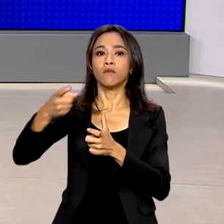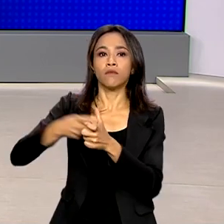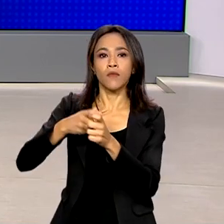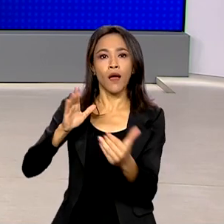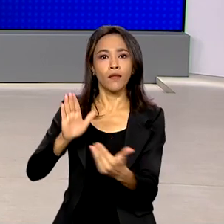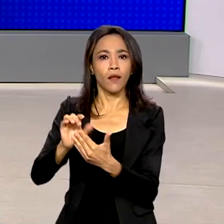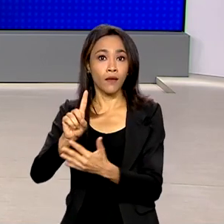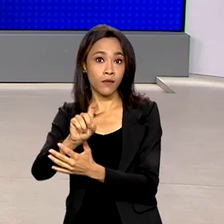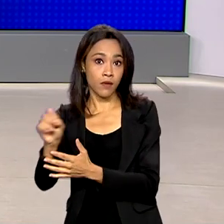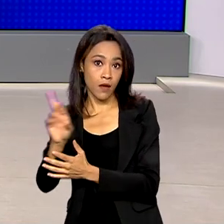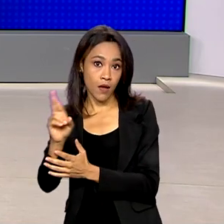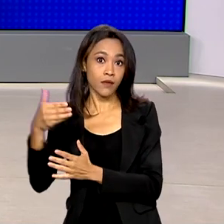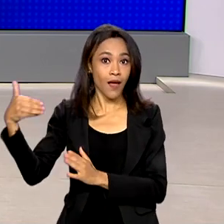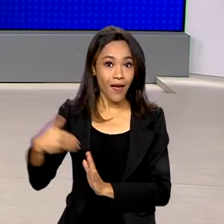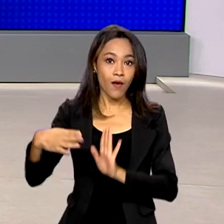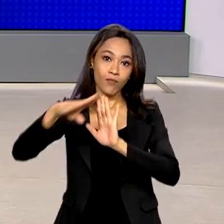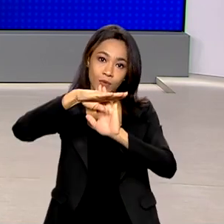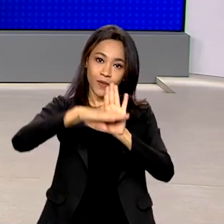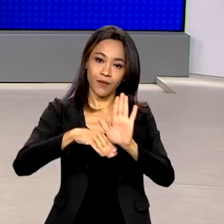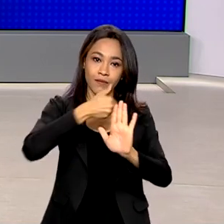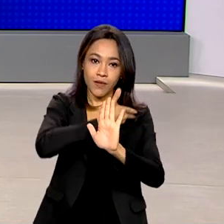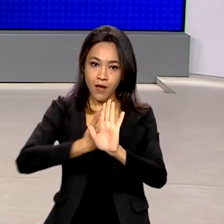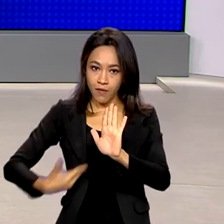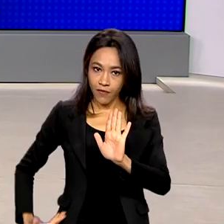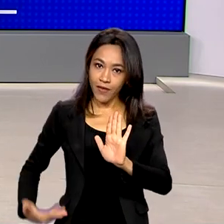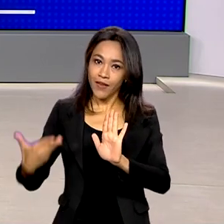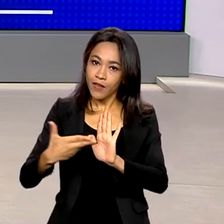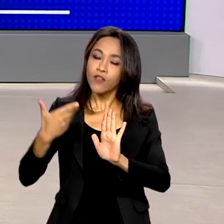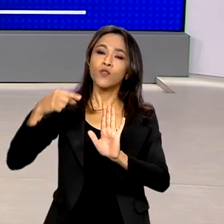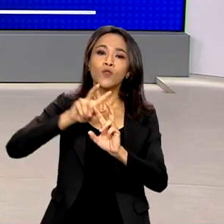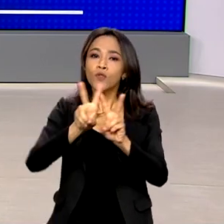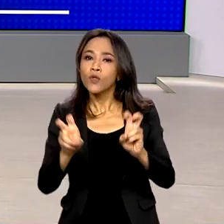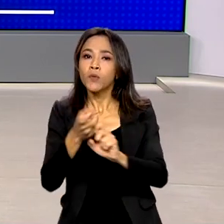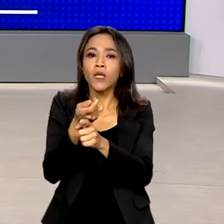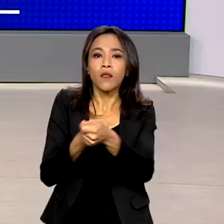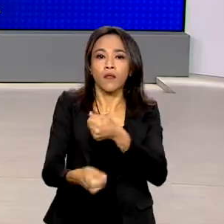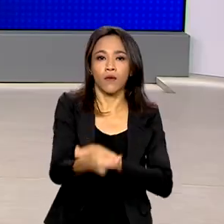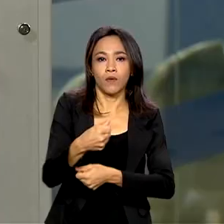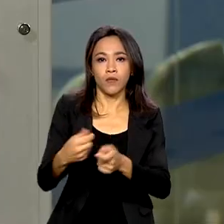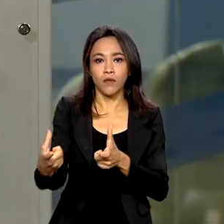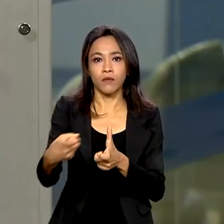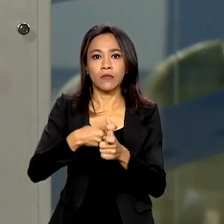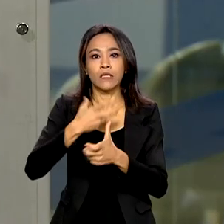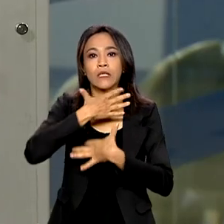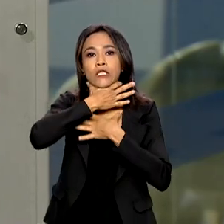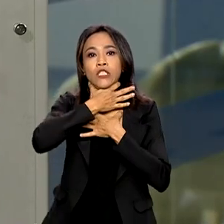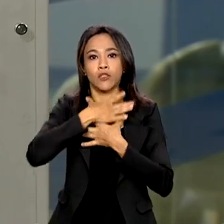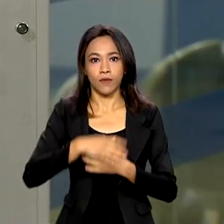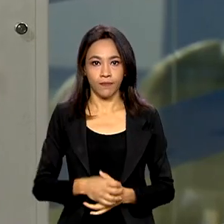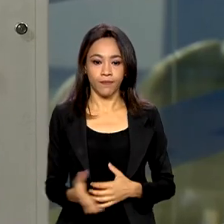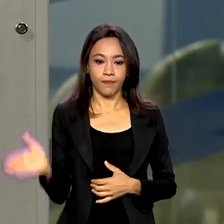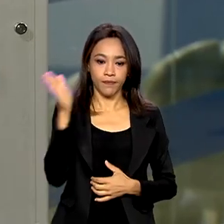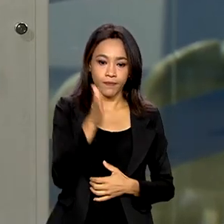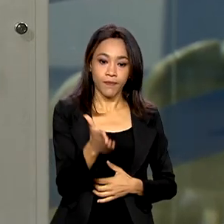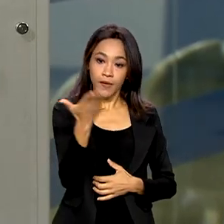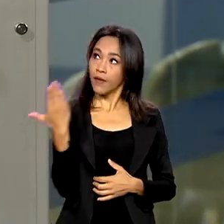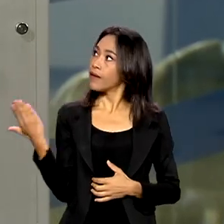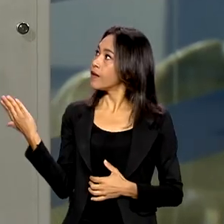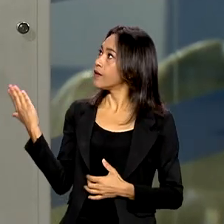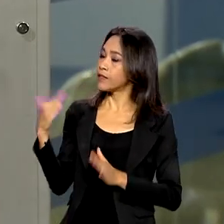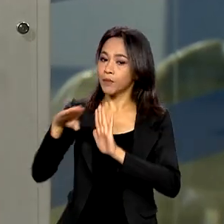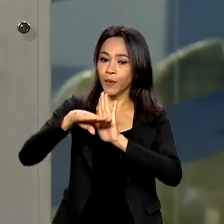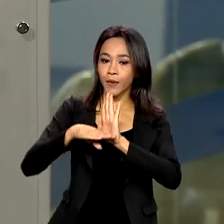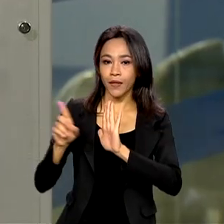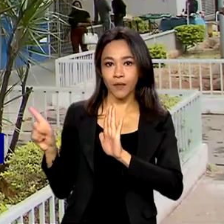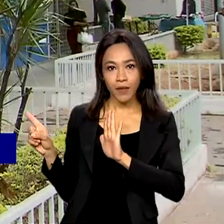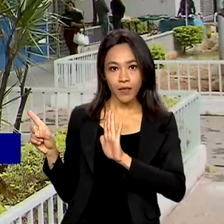com o banco. É o programa Desenrola Brasil, de renegociação de dívidas. O Desenrola entrou em vigor na última